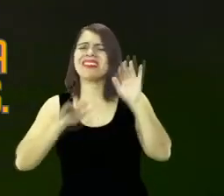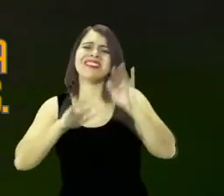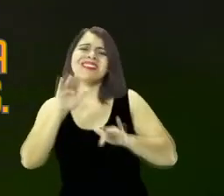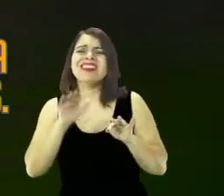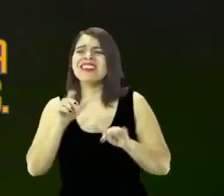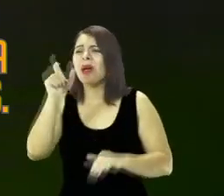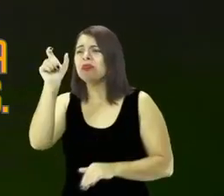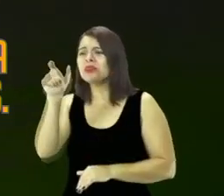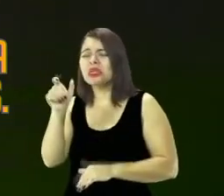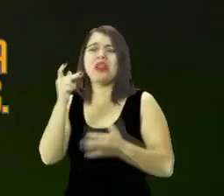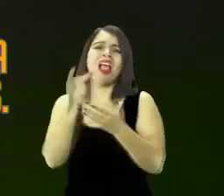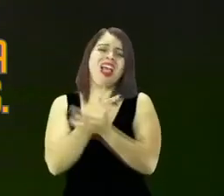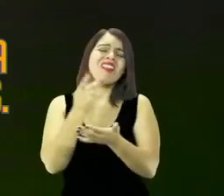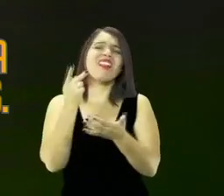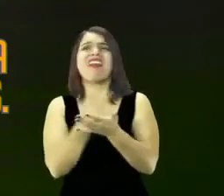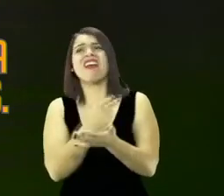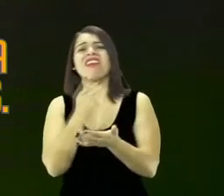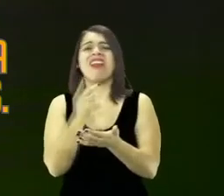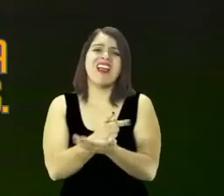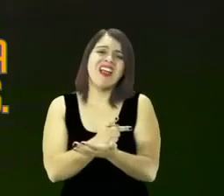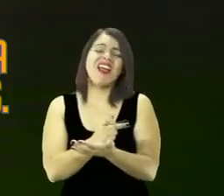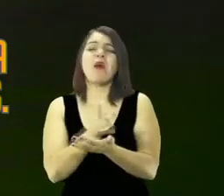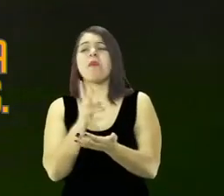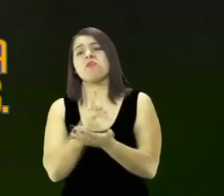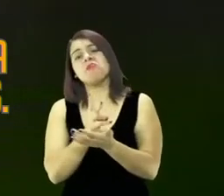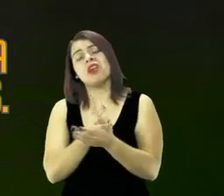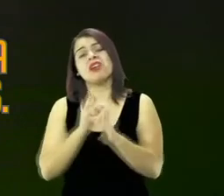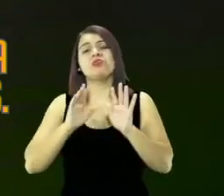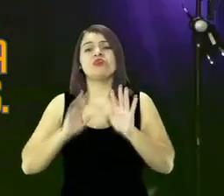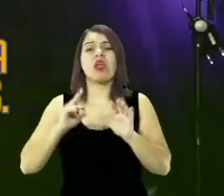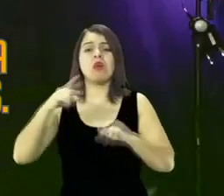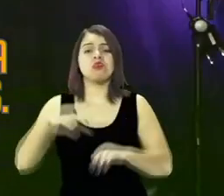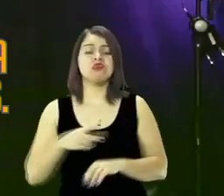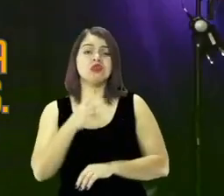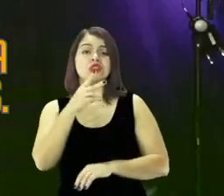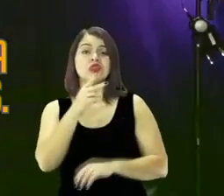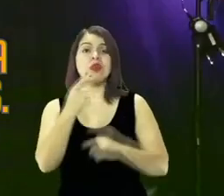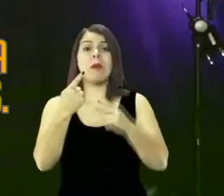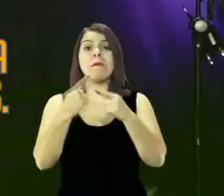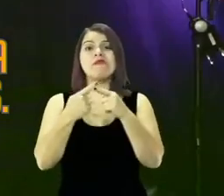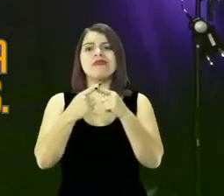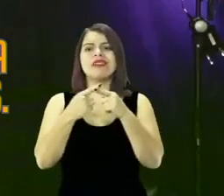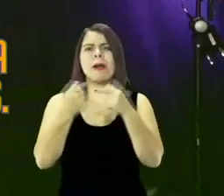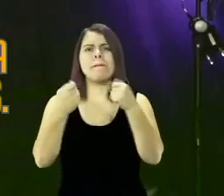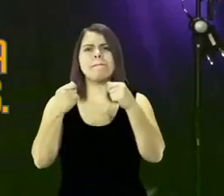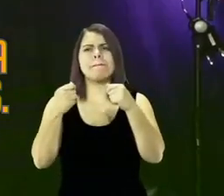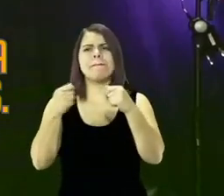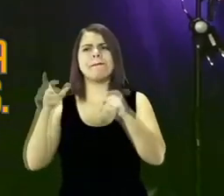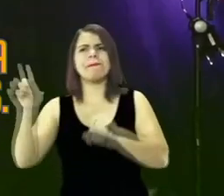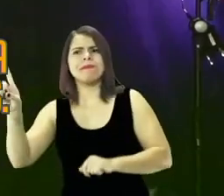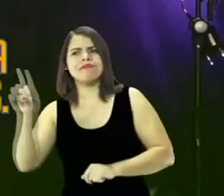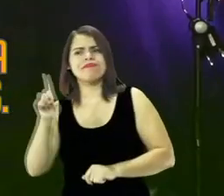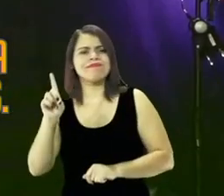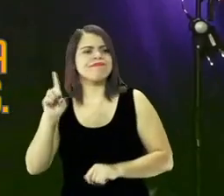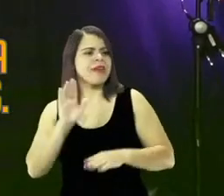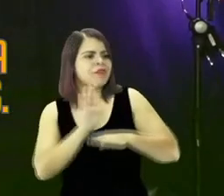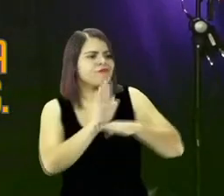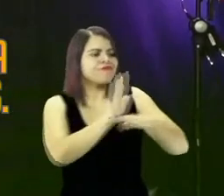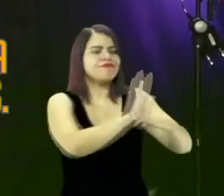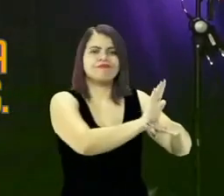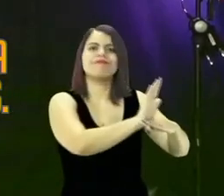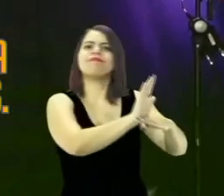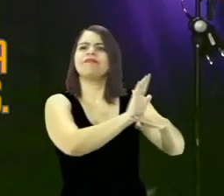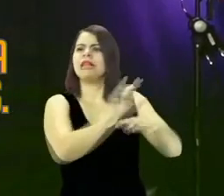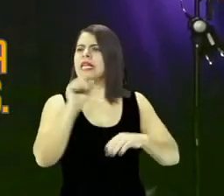que estão errando elas continuam porque na verdade elas precisam da ajuda de alguém para arrancá-las daquela vida e